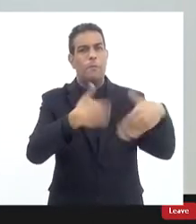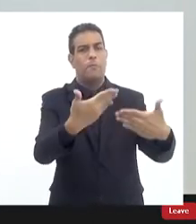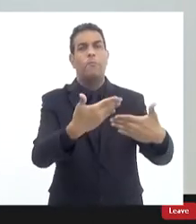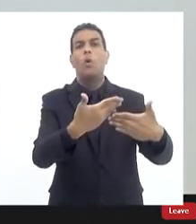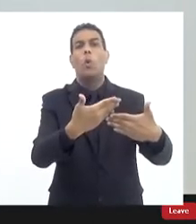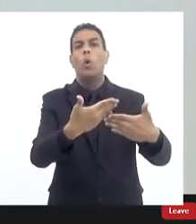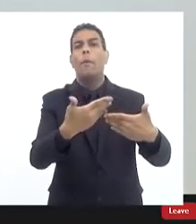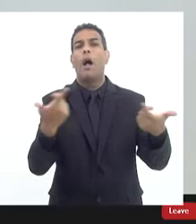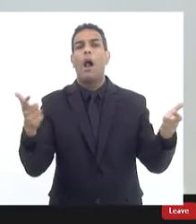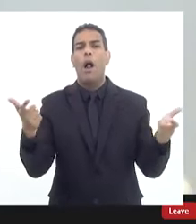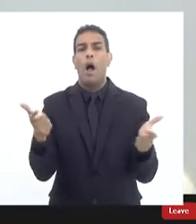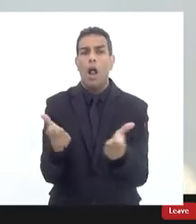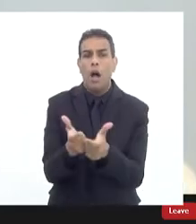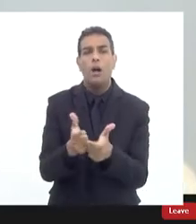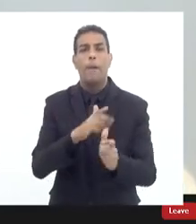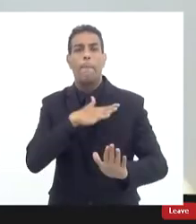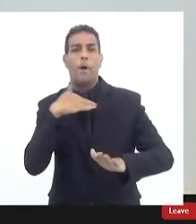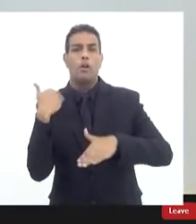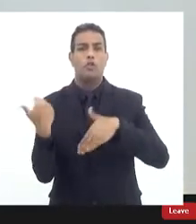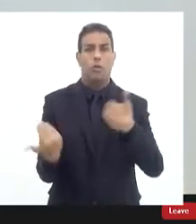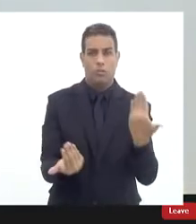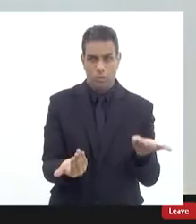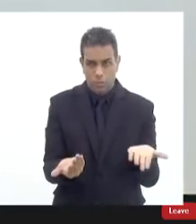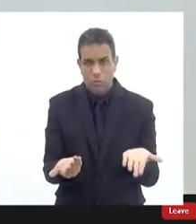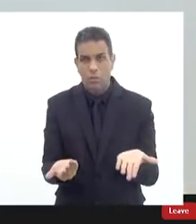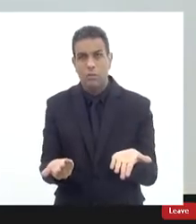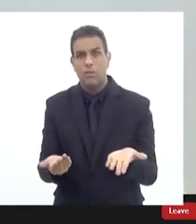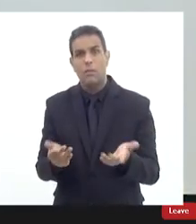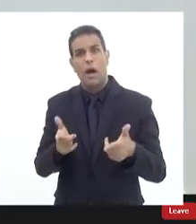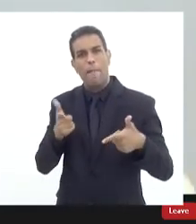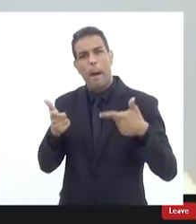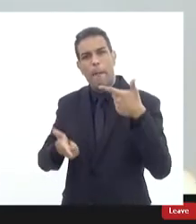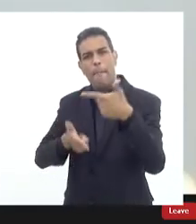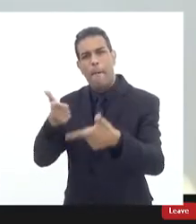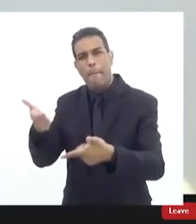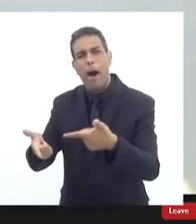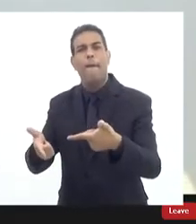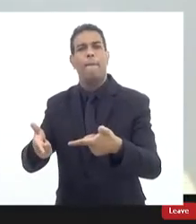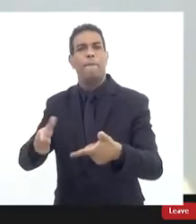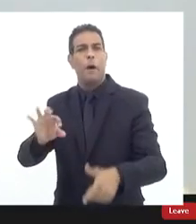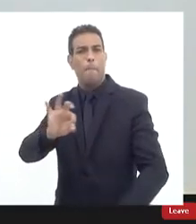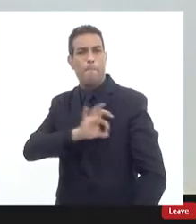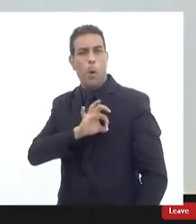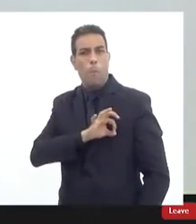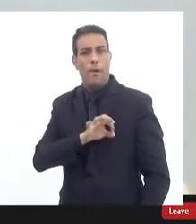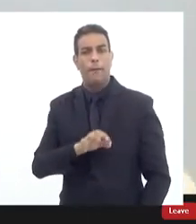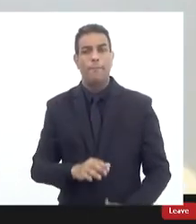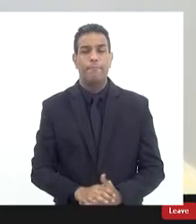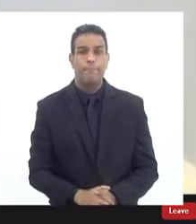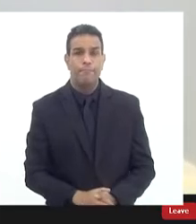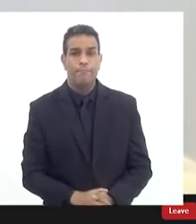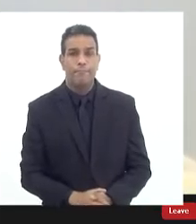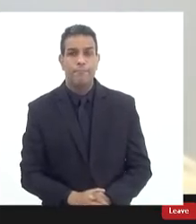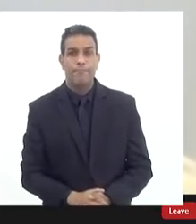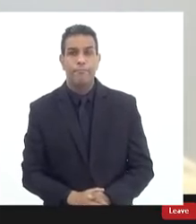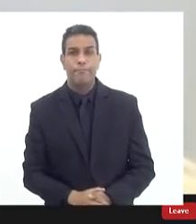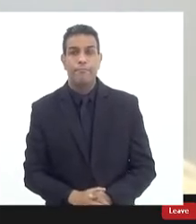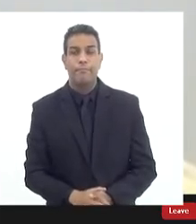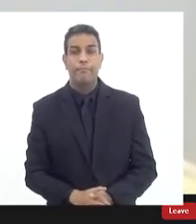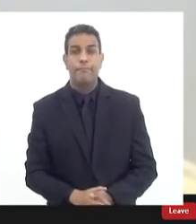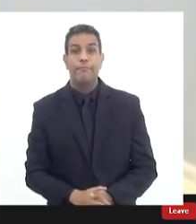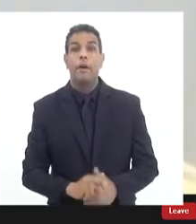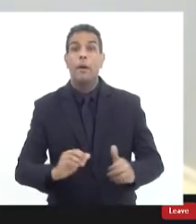letalidade é interessante que se pense também numa aceleração numa integração numa